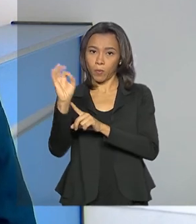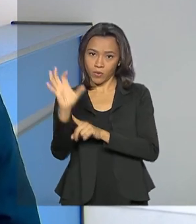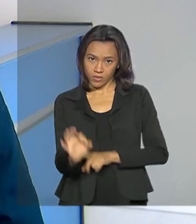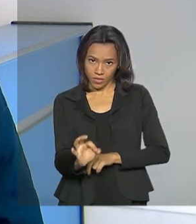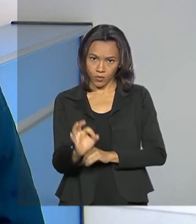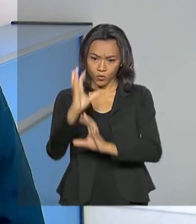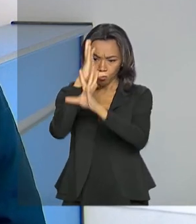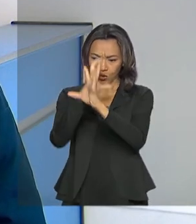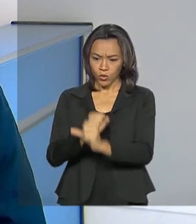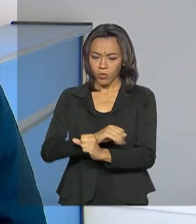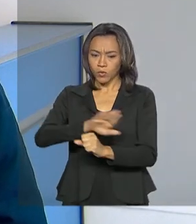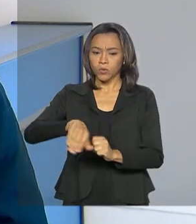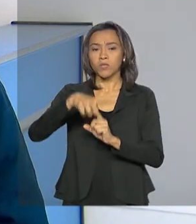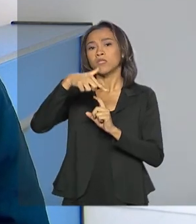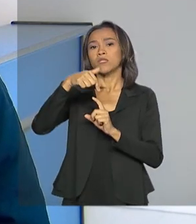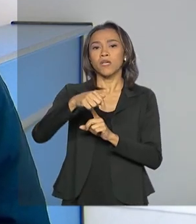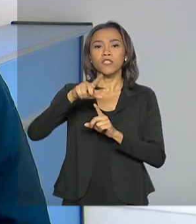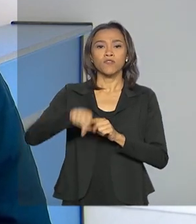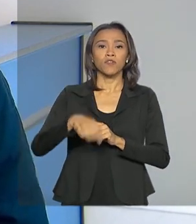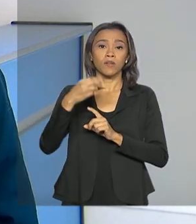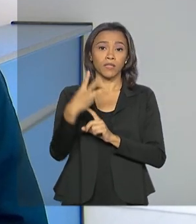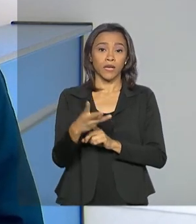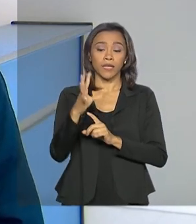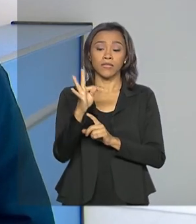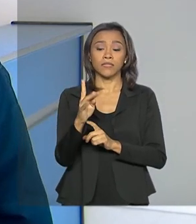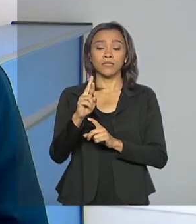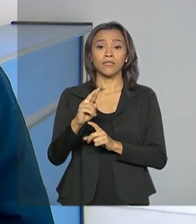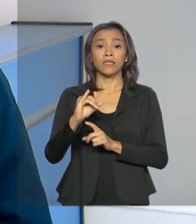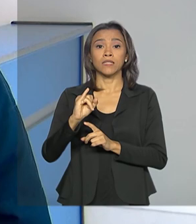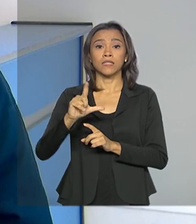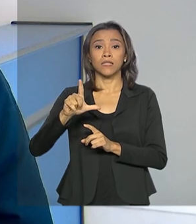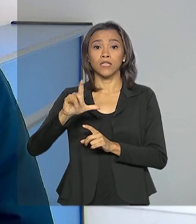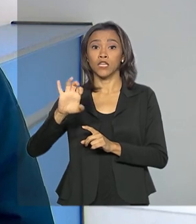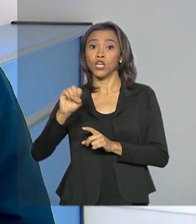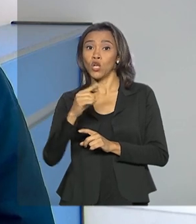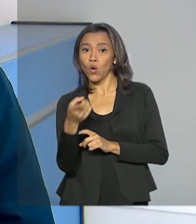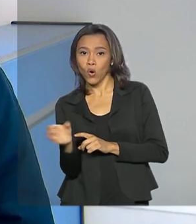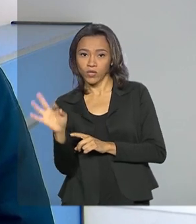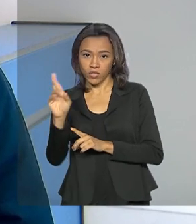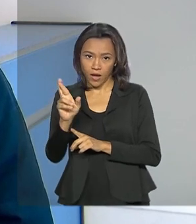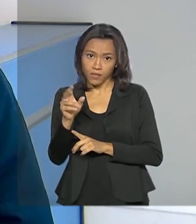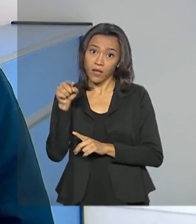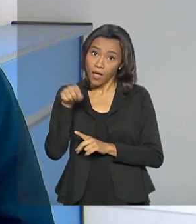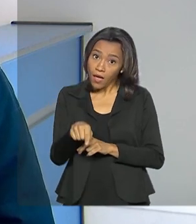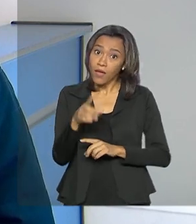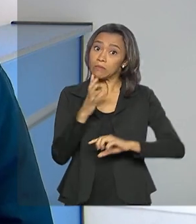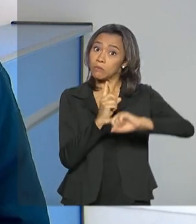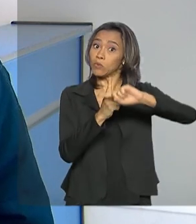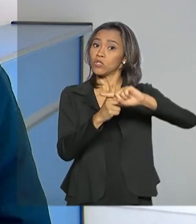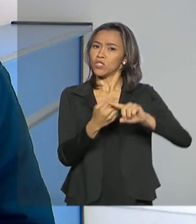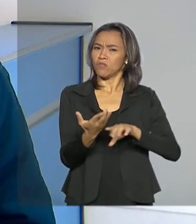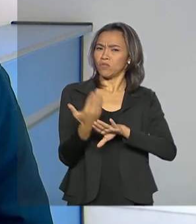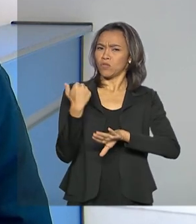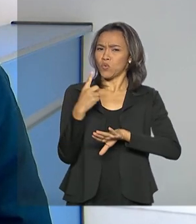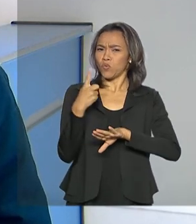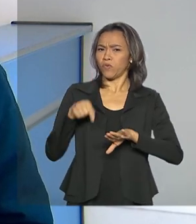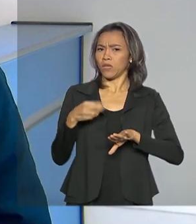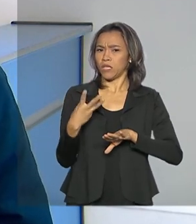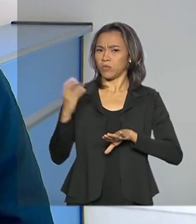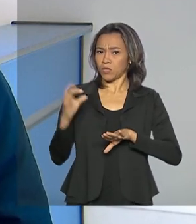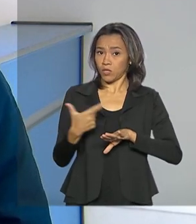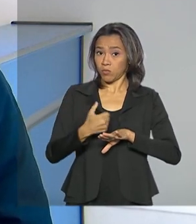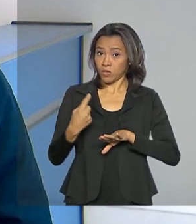totalizando 7,3 trilhões de reais. É o terceiro resultado positivo após as altas de 1,3% de 2017